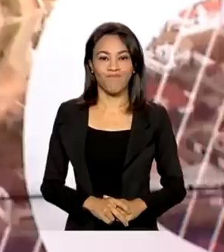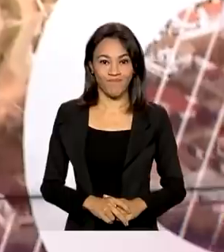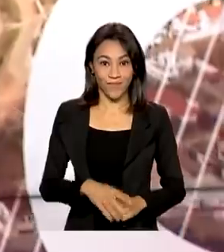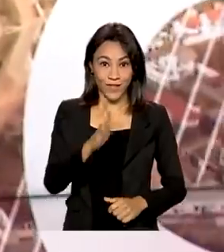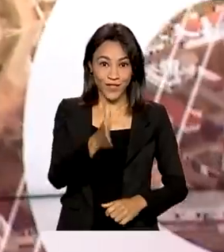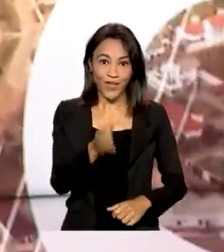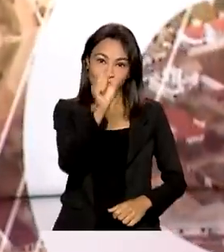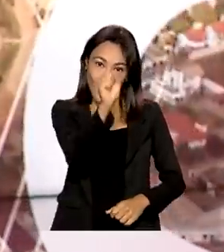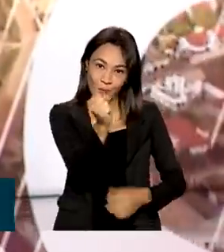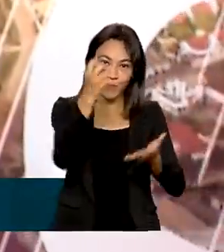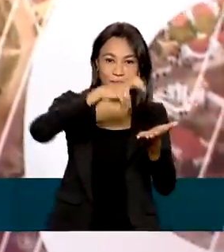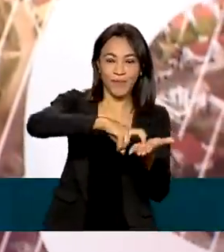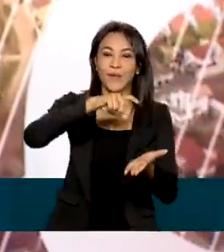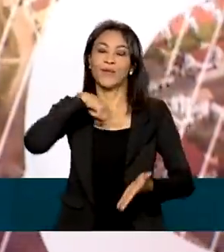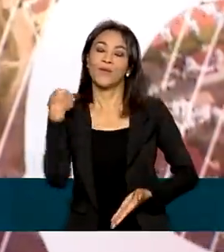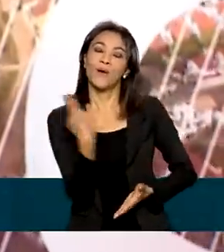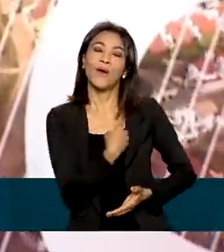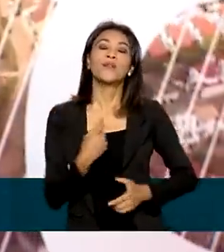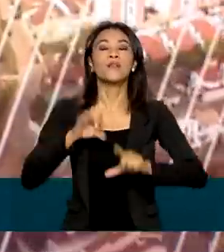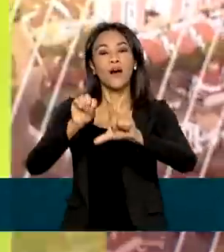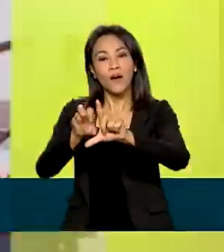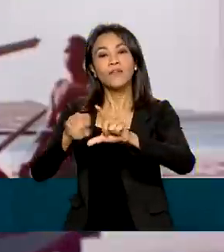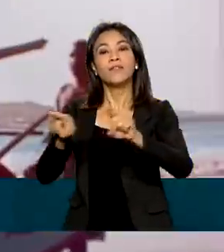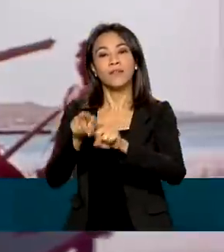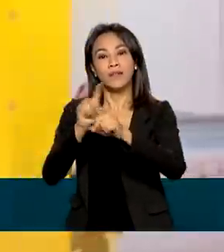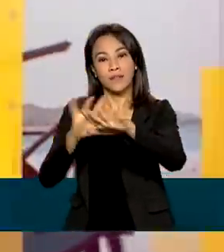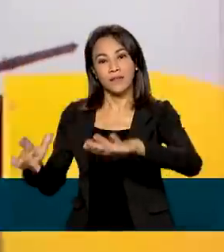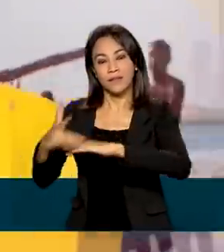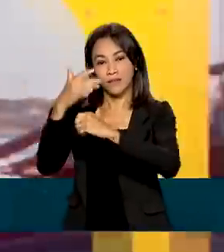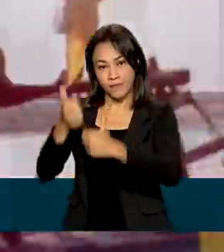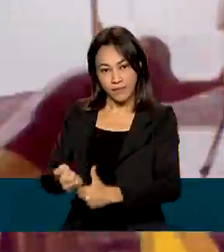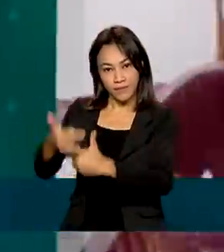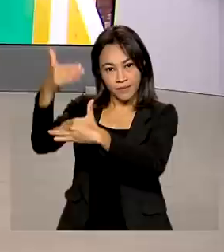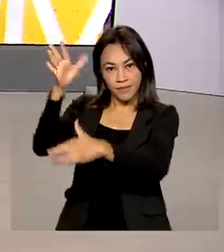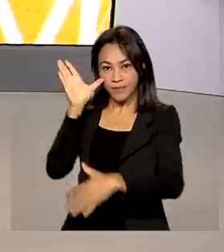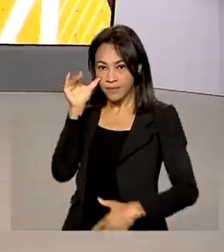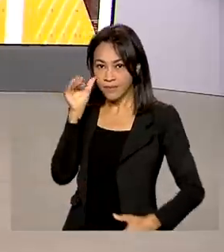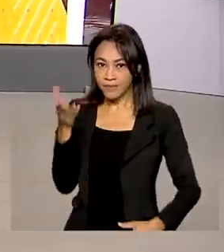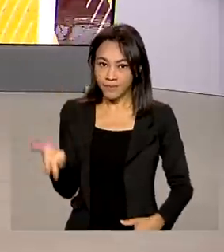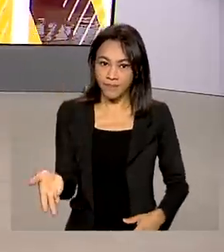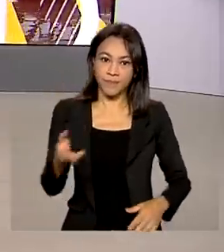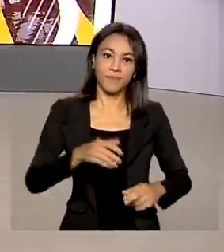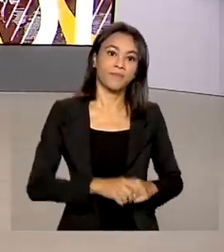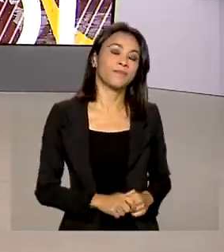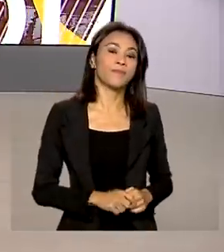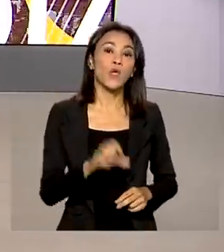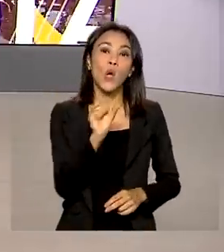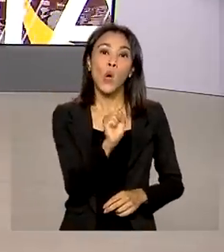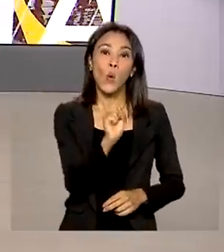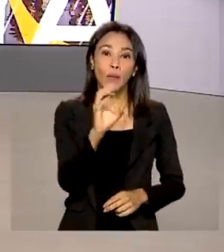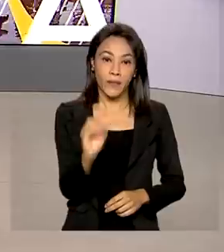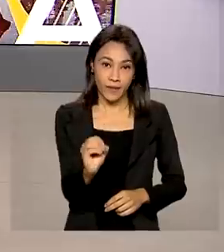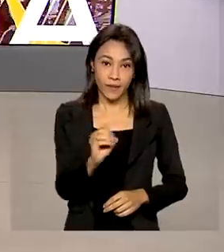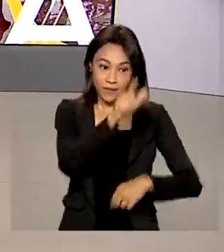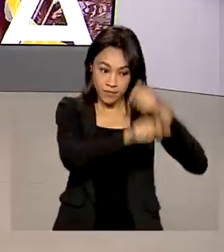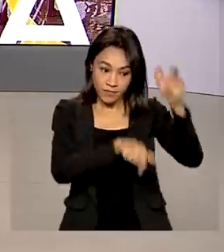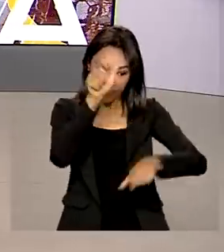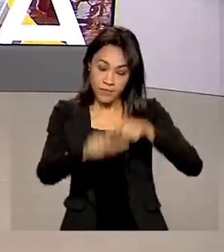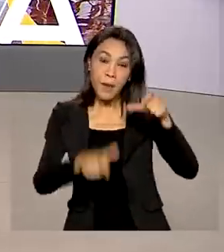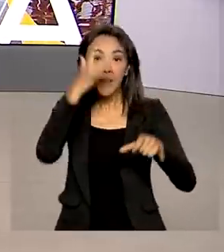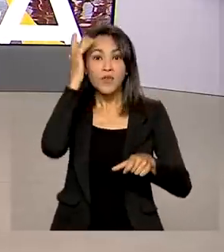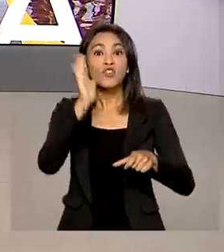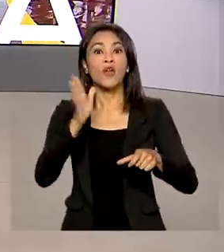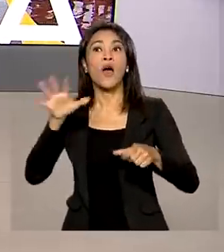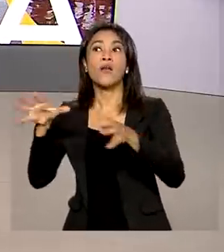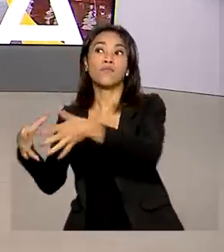Oito horas da manhã, estamos ao vivo também pelas redes sociais. 80 brasileiros já conseguiram deixar